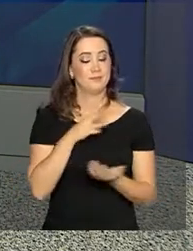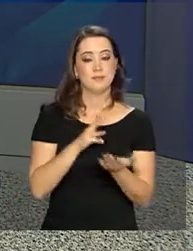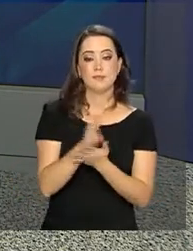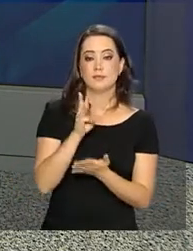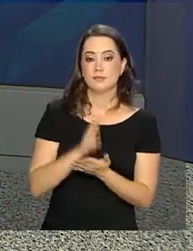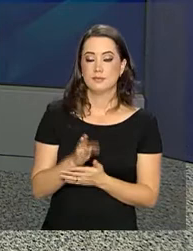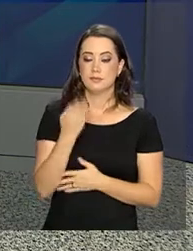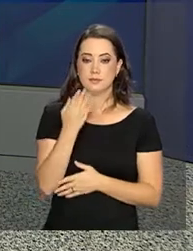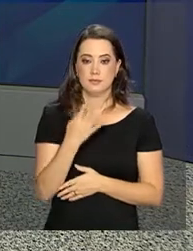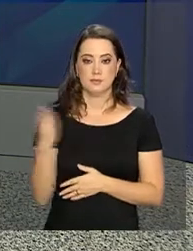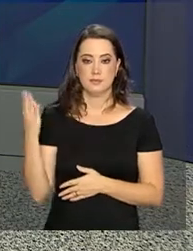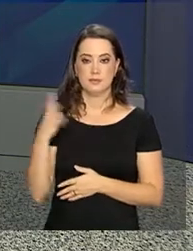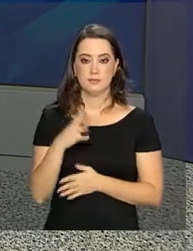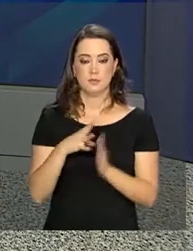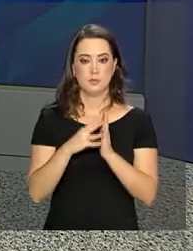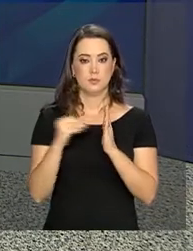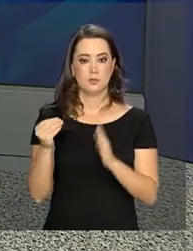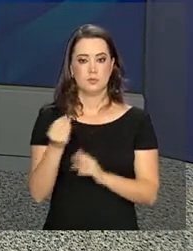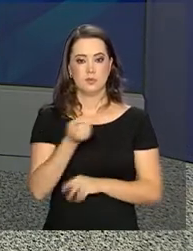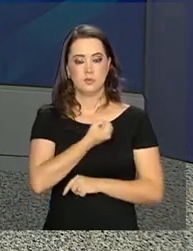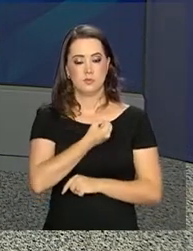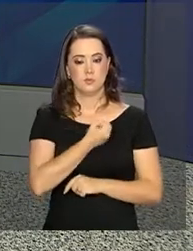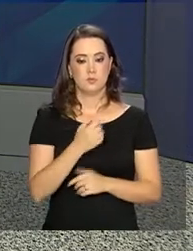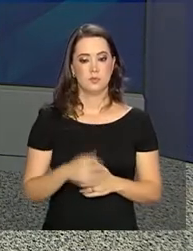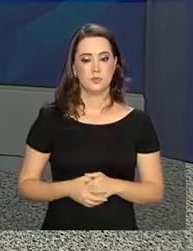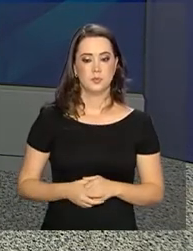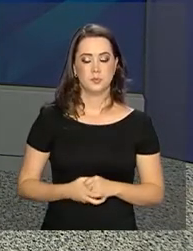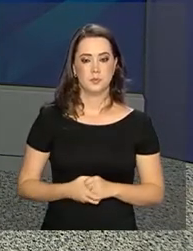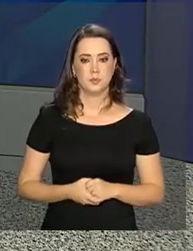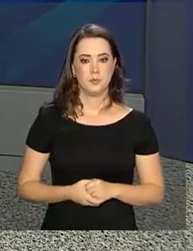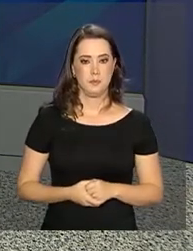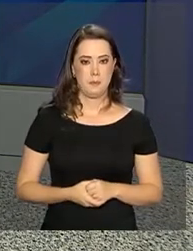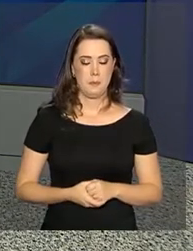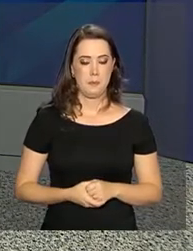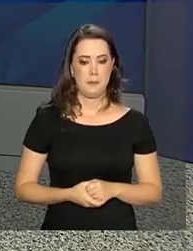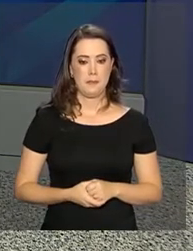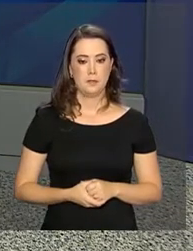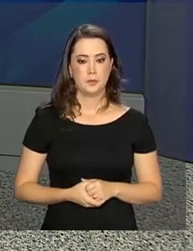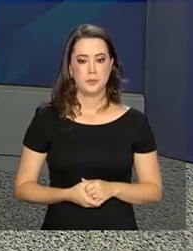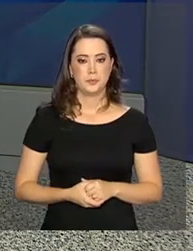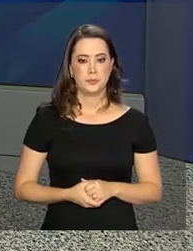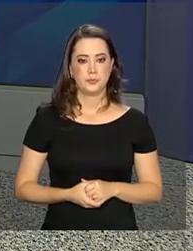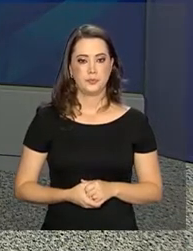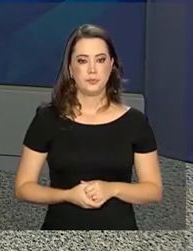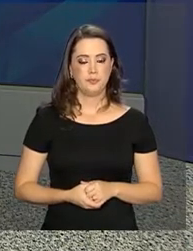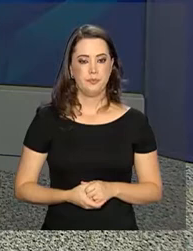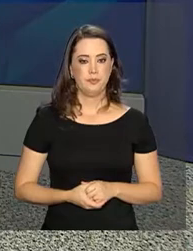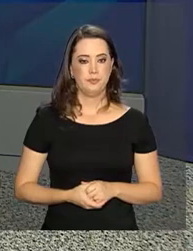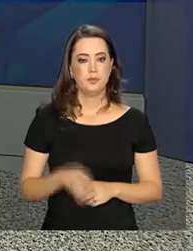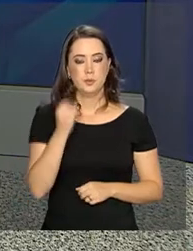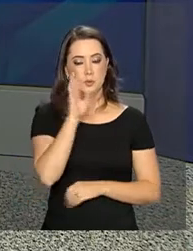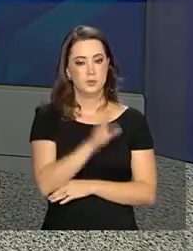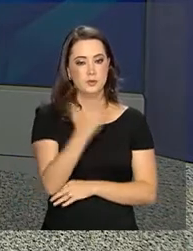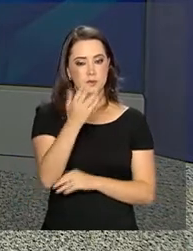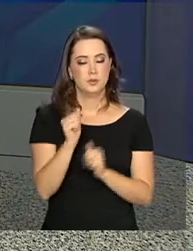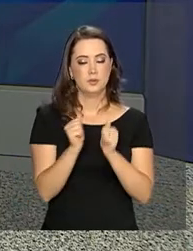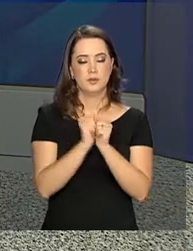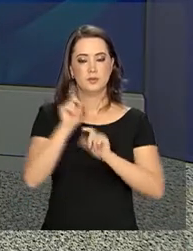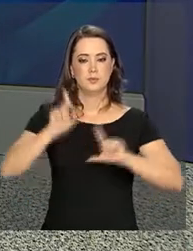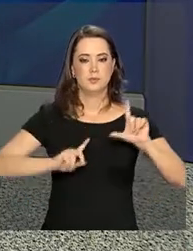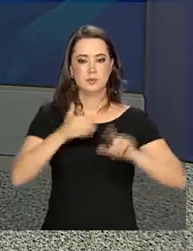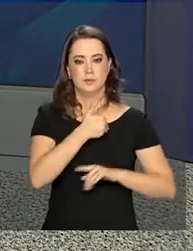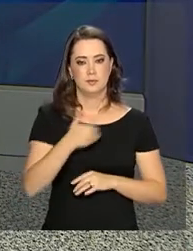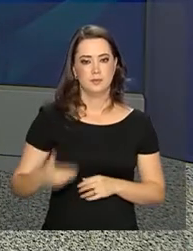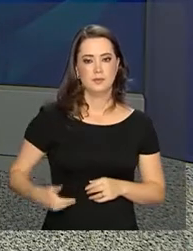nosso WhatsApp. O número é este aqui, 619-9867-8787. Uma boa tarde para você e